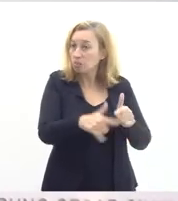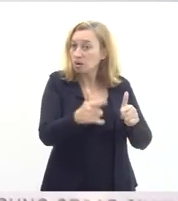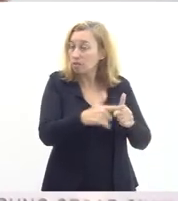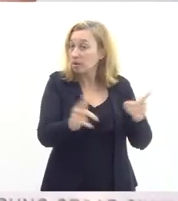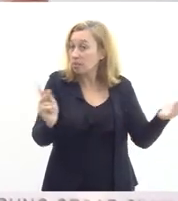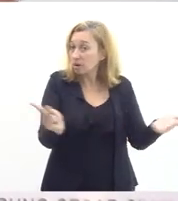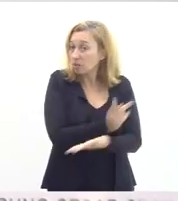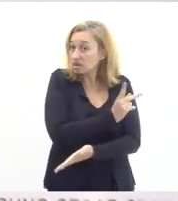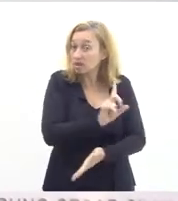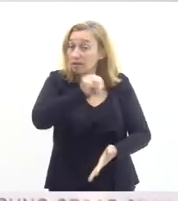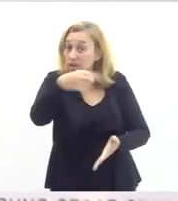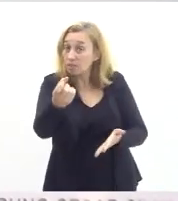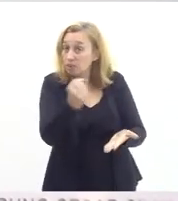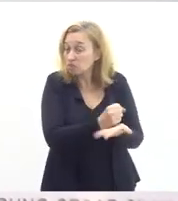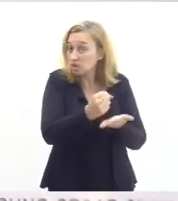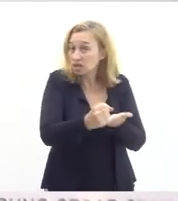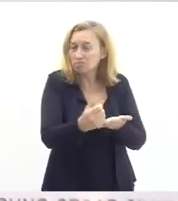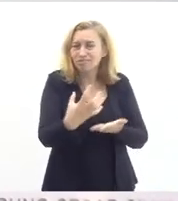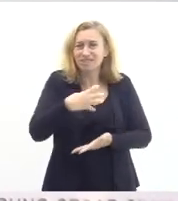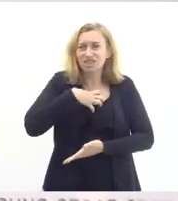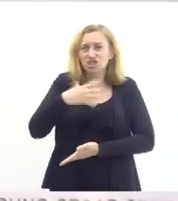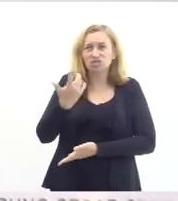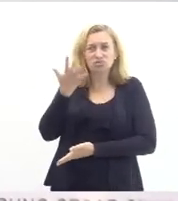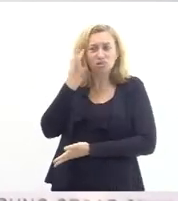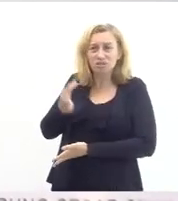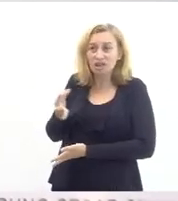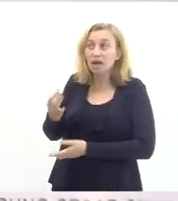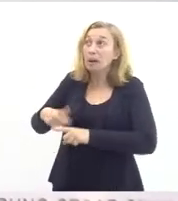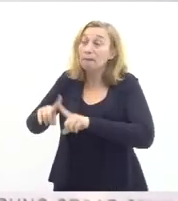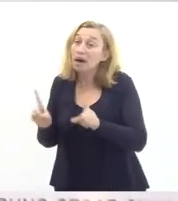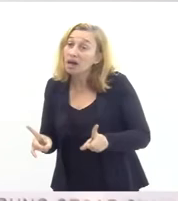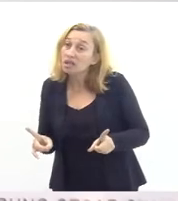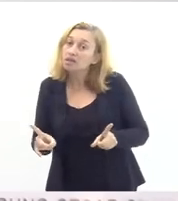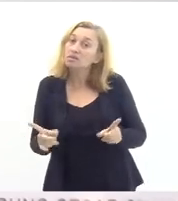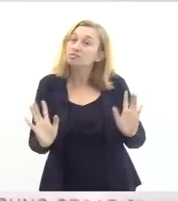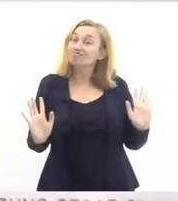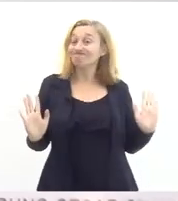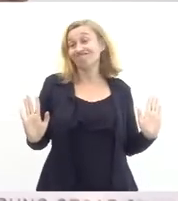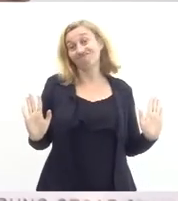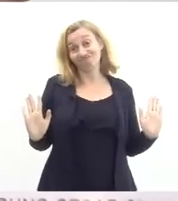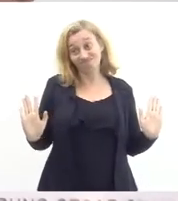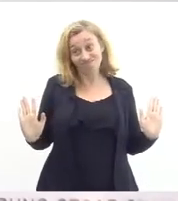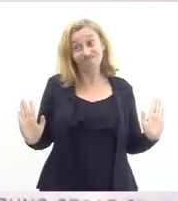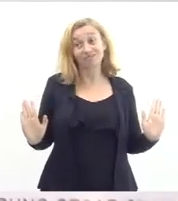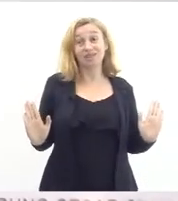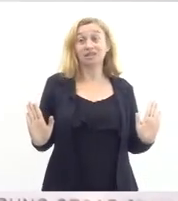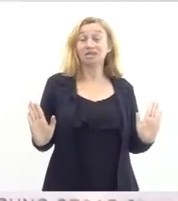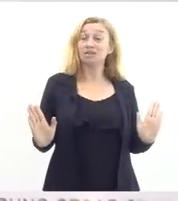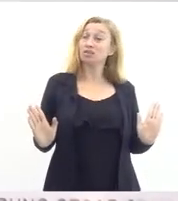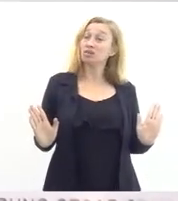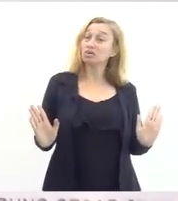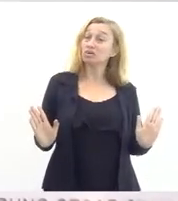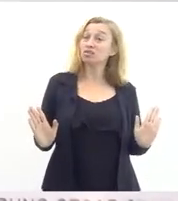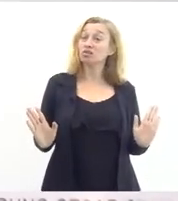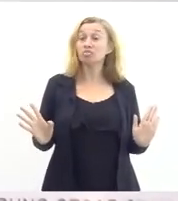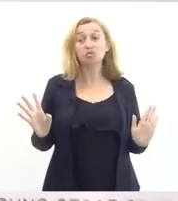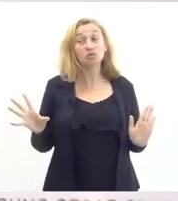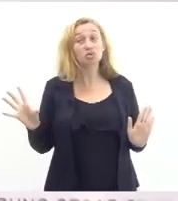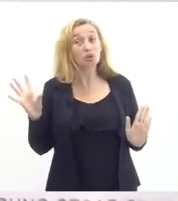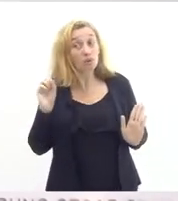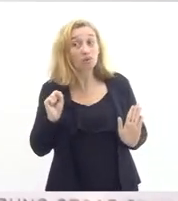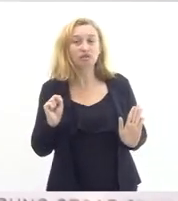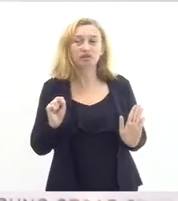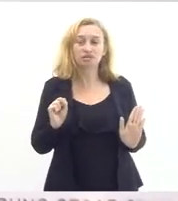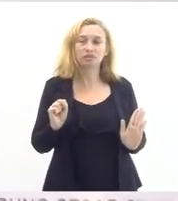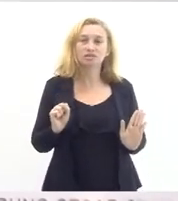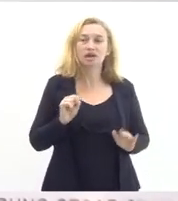nesses termos eu não sei se isso faz sentido mas assim fica o que a gente acaba escutando lá